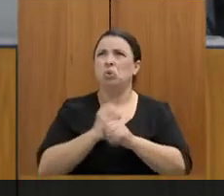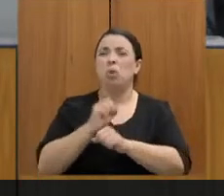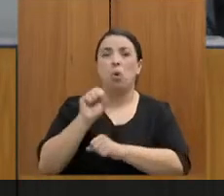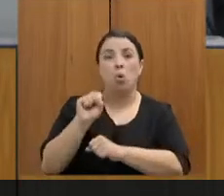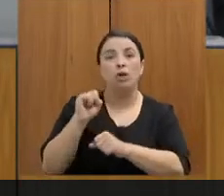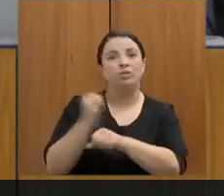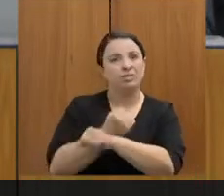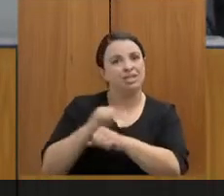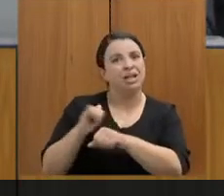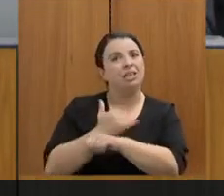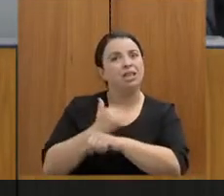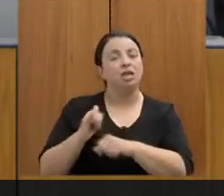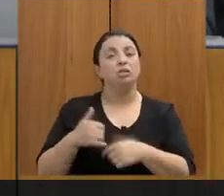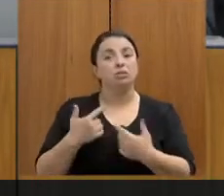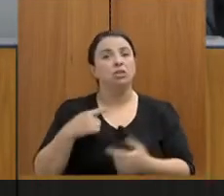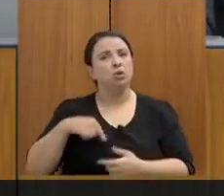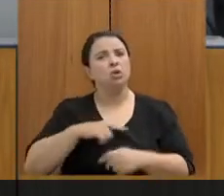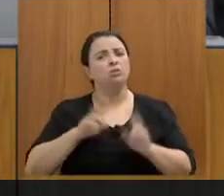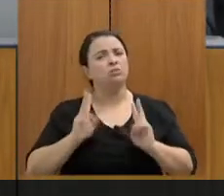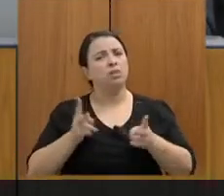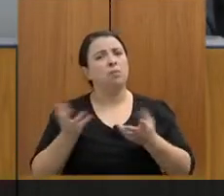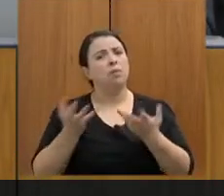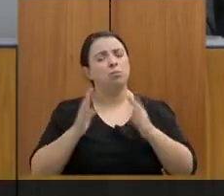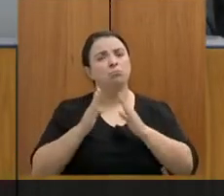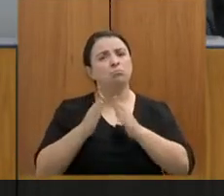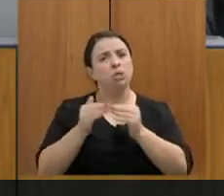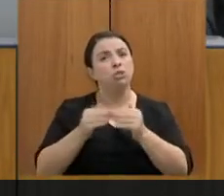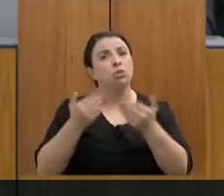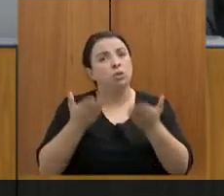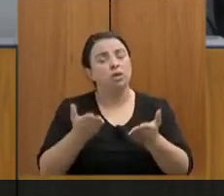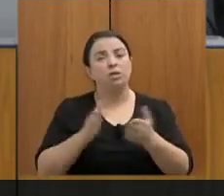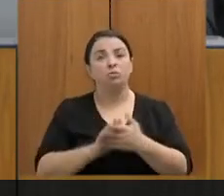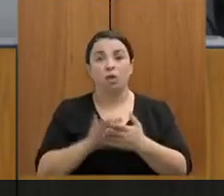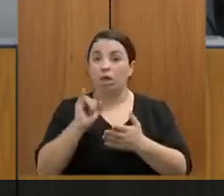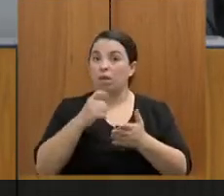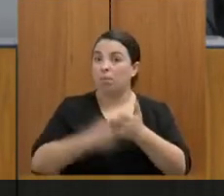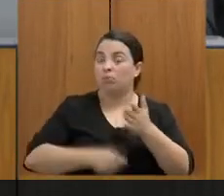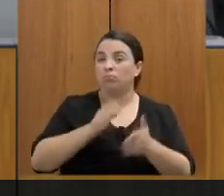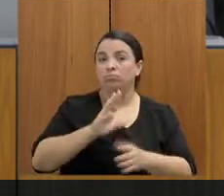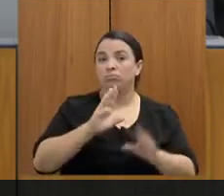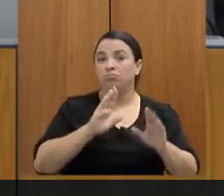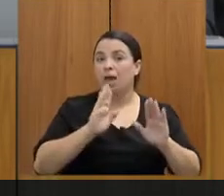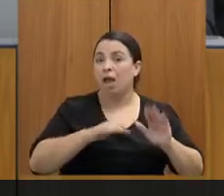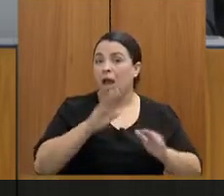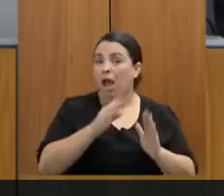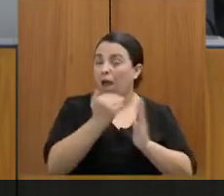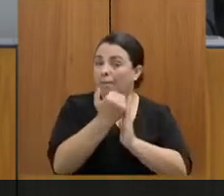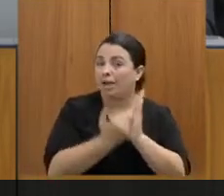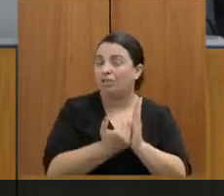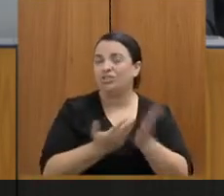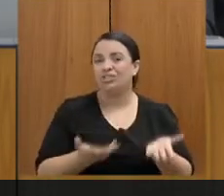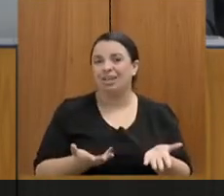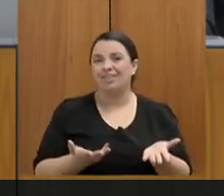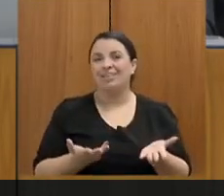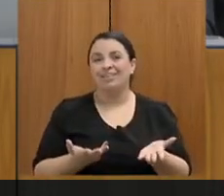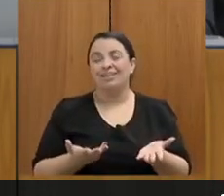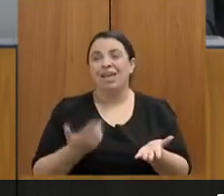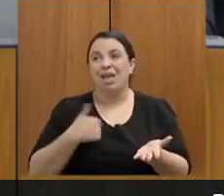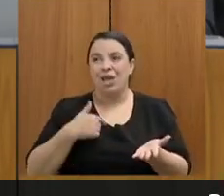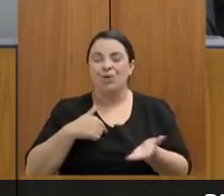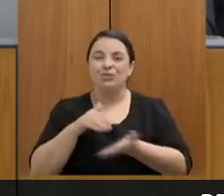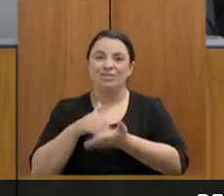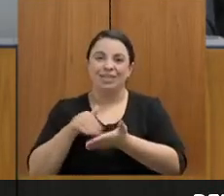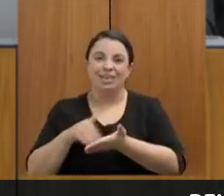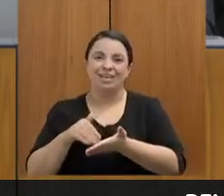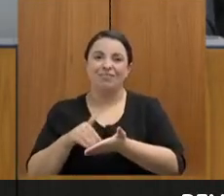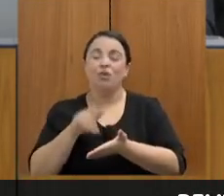Então, gente sempre vai reclamar por isso, entendeu, secretário? Acho que, é aquilo que eu falei, sou conhecido como secretário contra imposto. Então, o meu papel aqui realmente é de